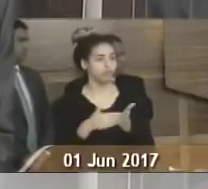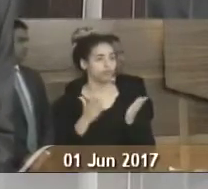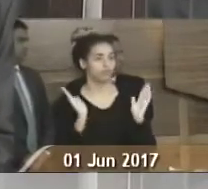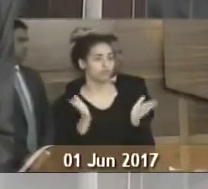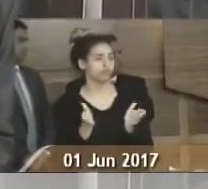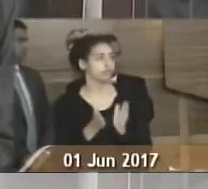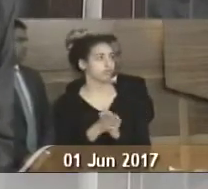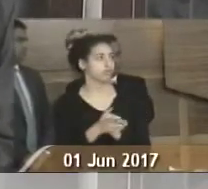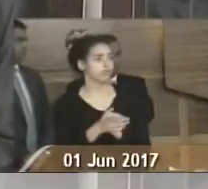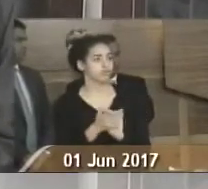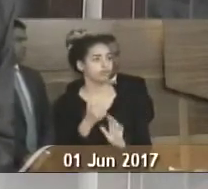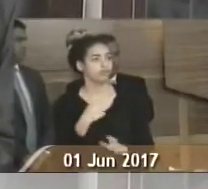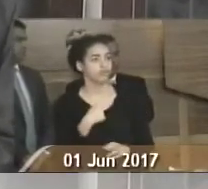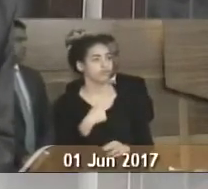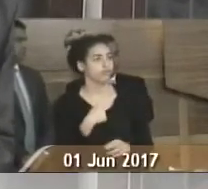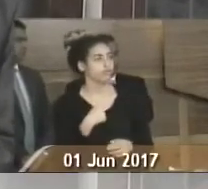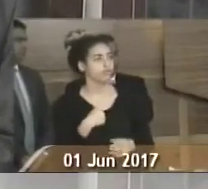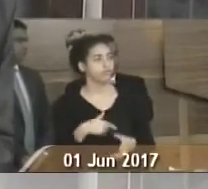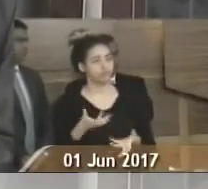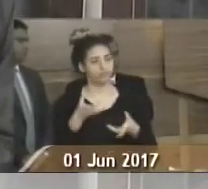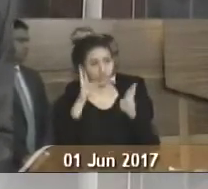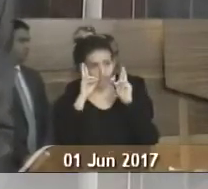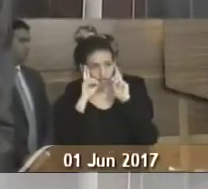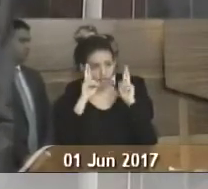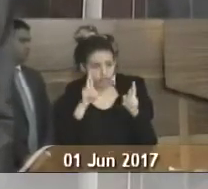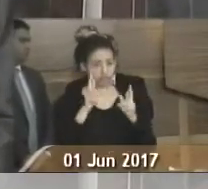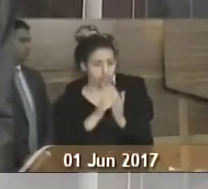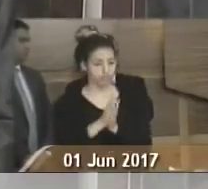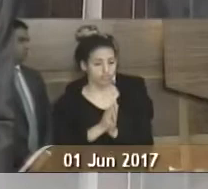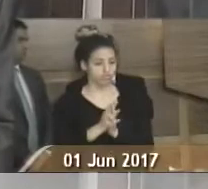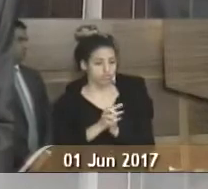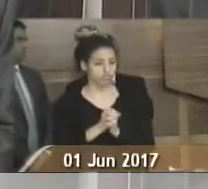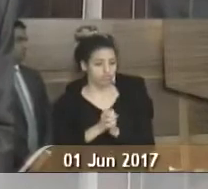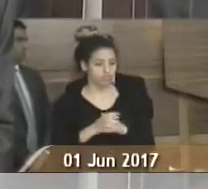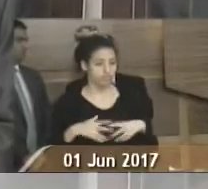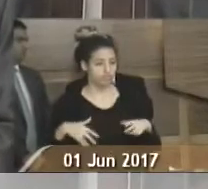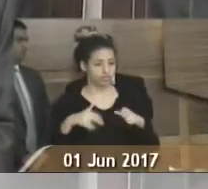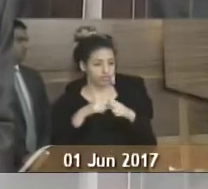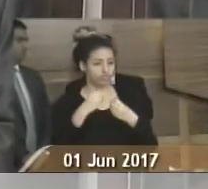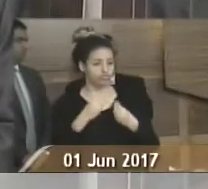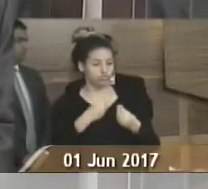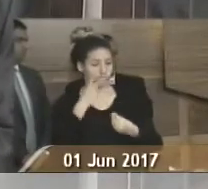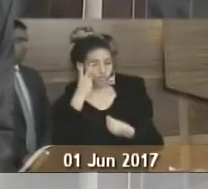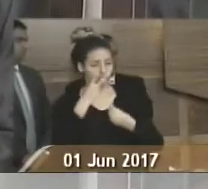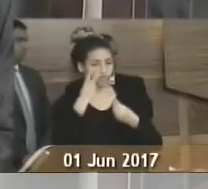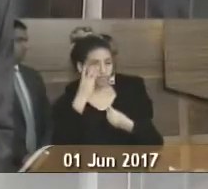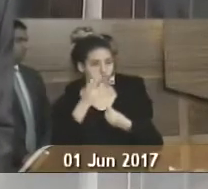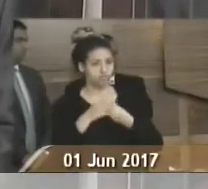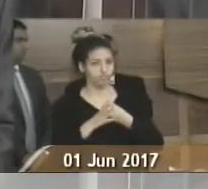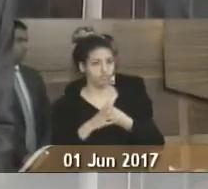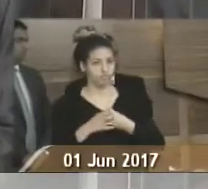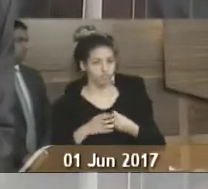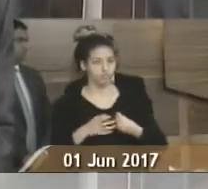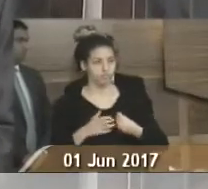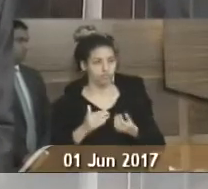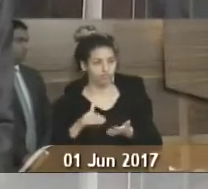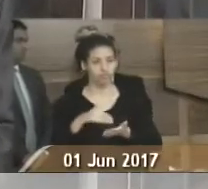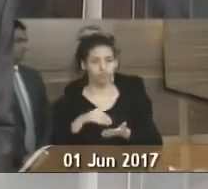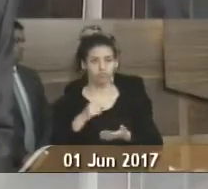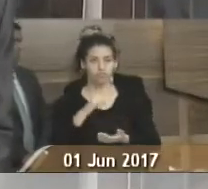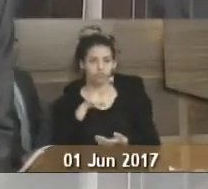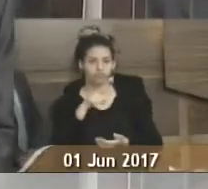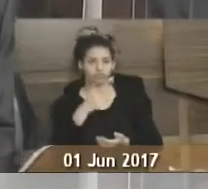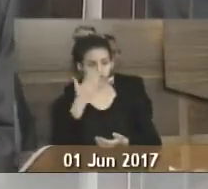hoje. Então, eu quero, exijo respeito com esta casa como vereador. Senhor secretário, se o senhor